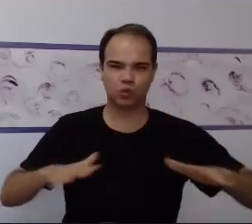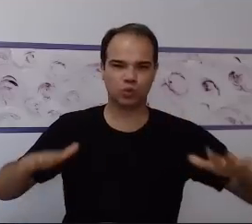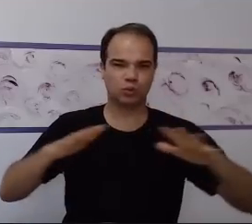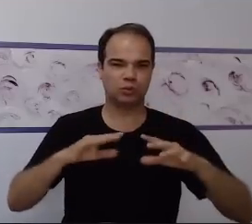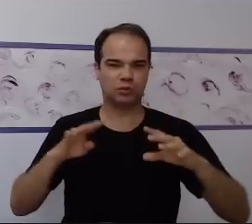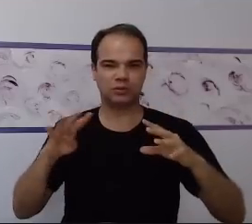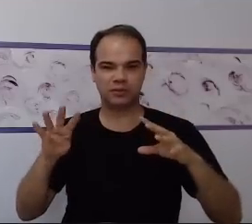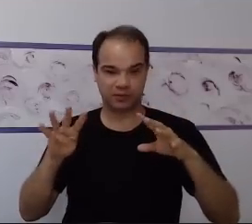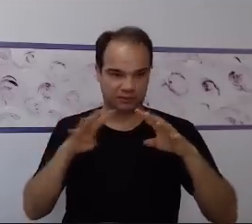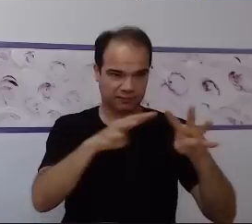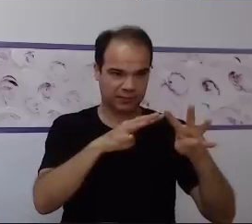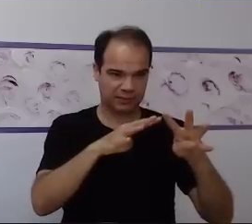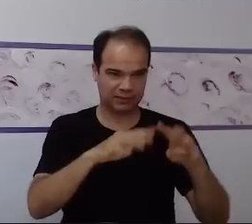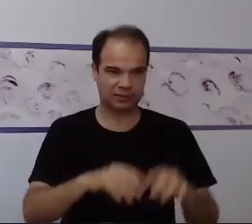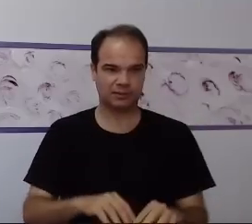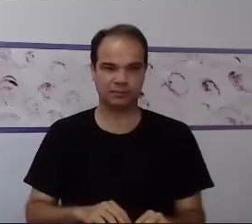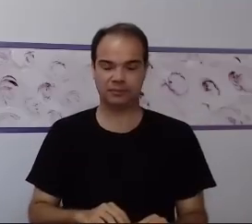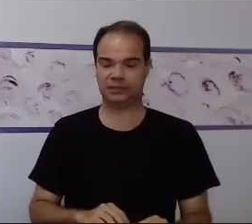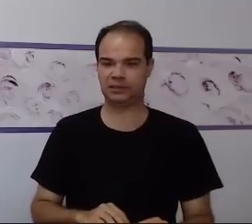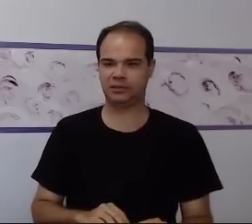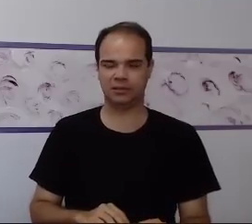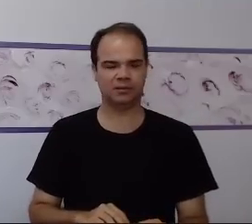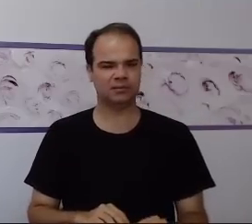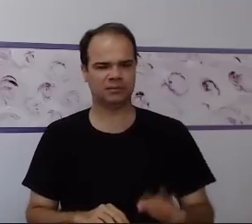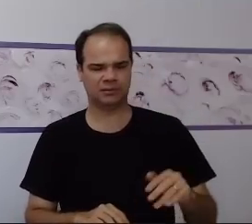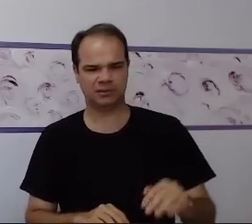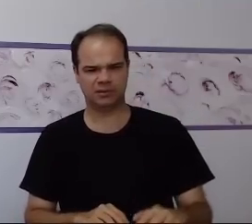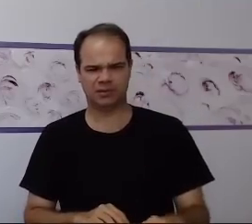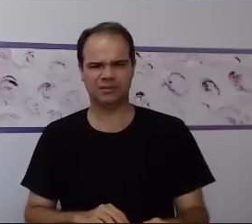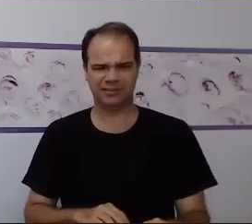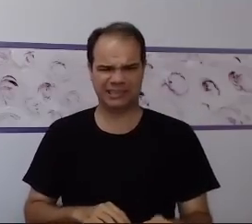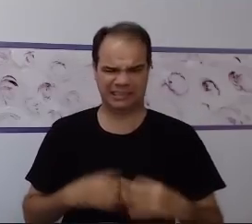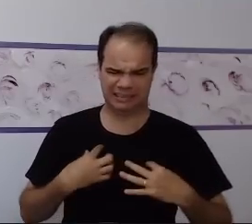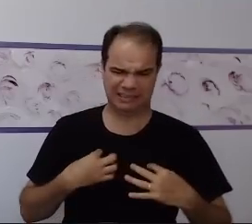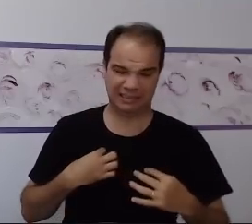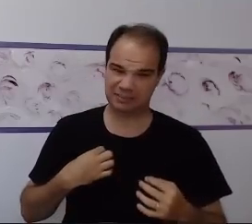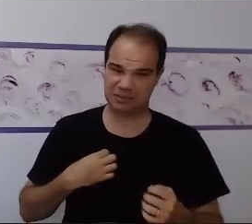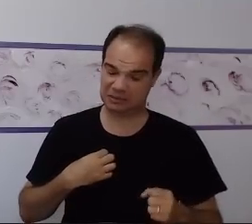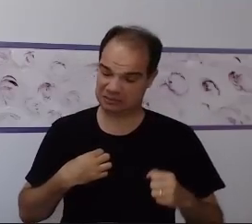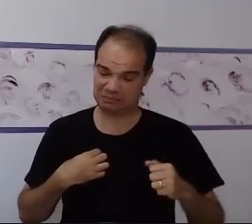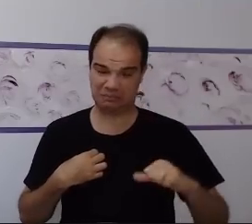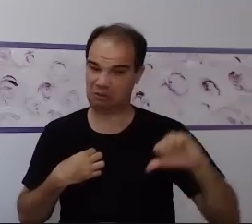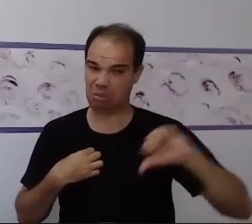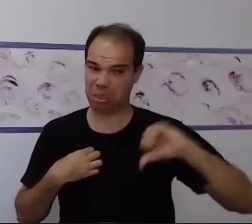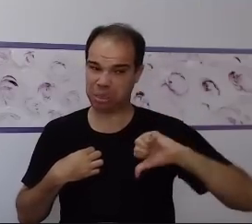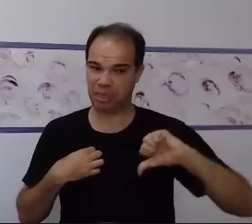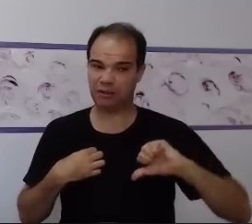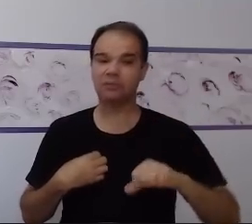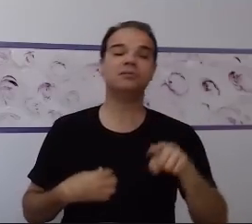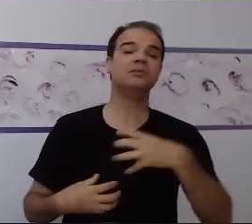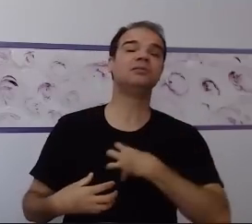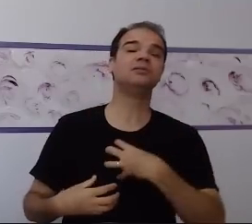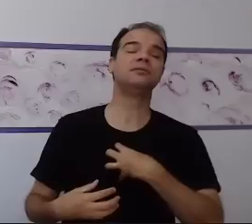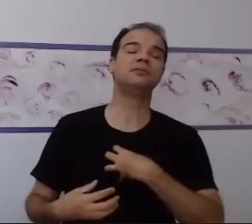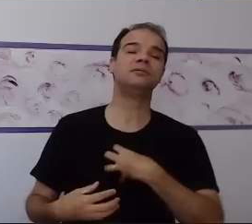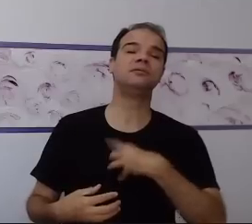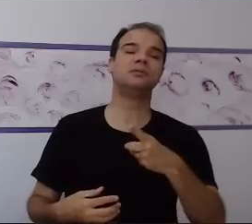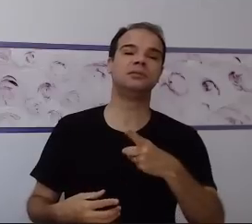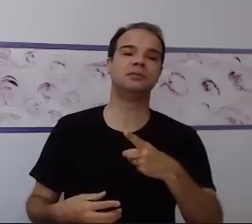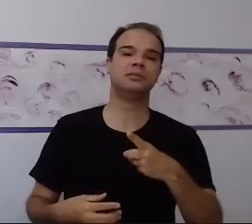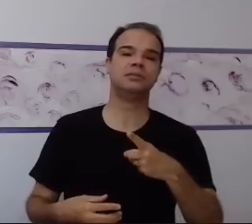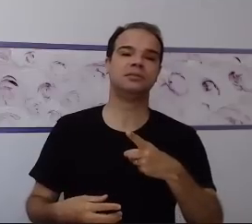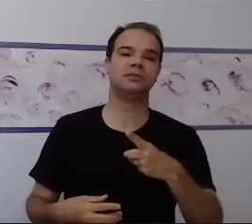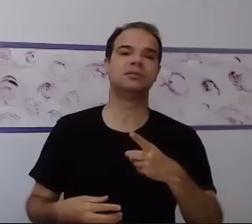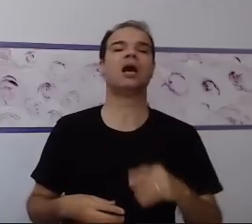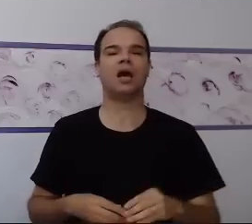me elogia, ainda chega alguém e fala putz, você não tinha uma camisa melhor para vestir? O você vai fazer? Você vai chegar em casa